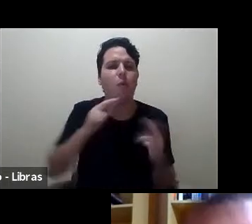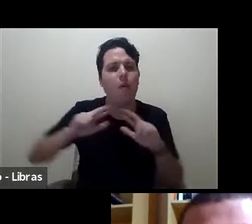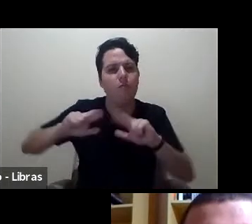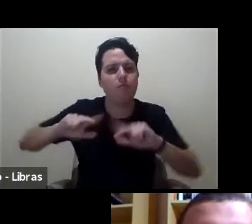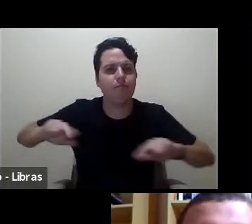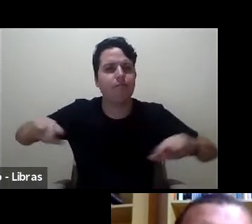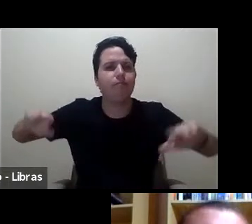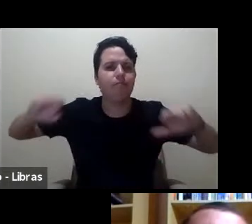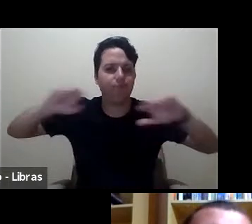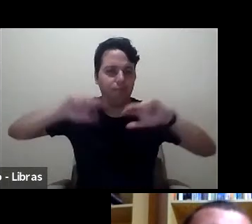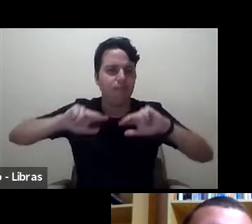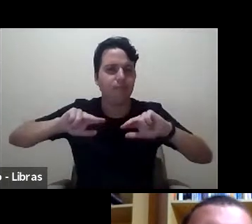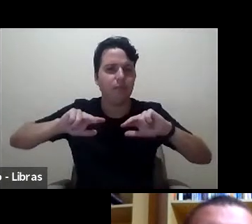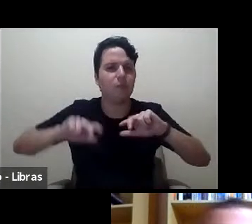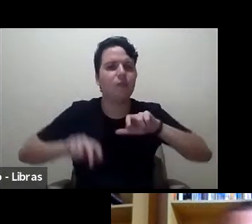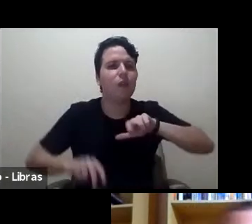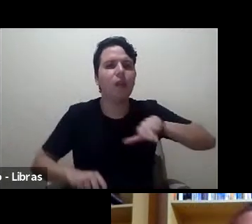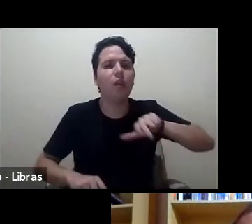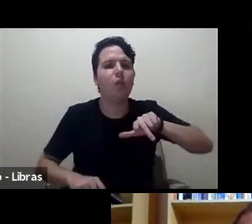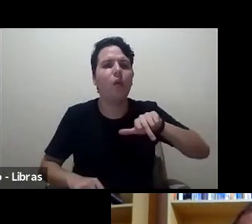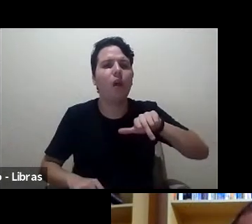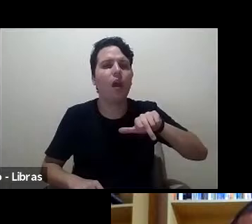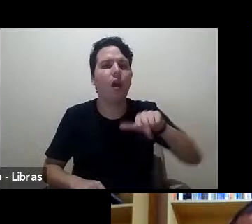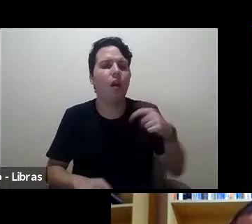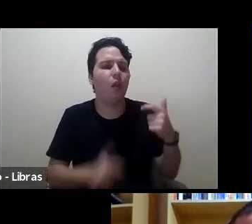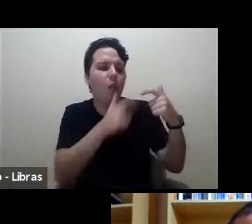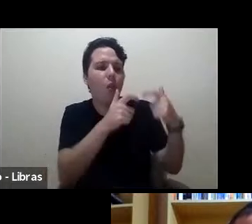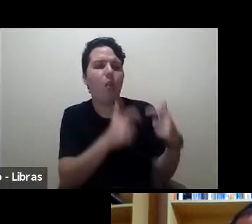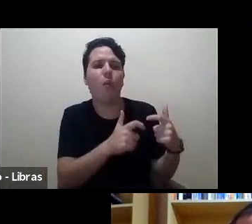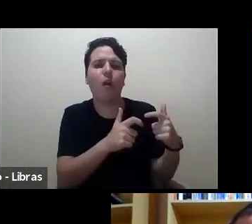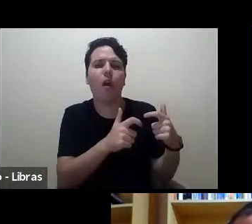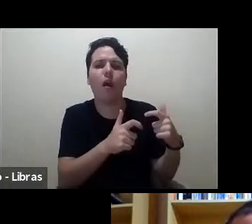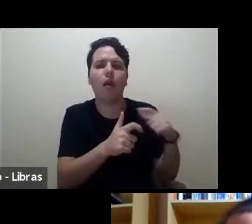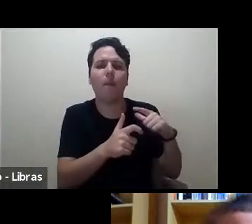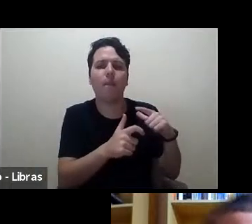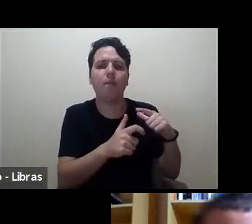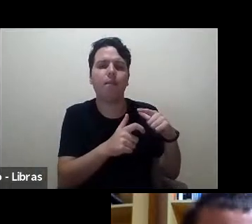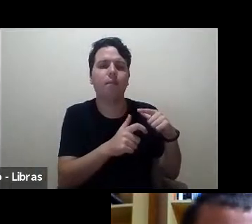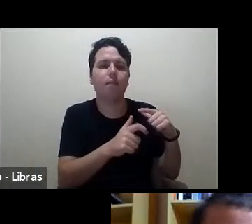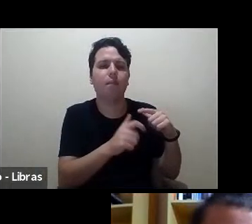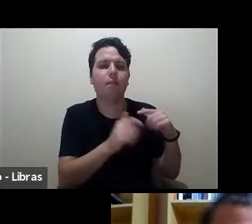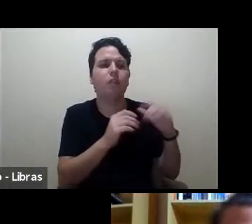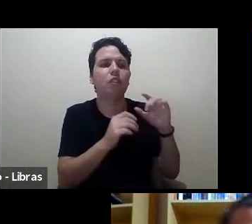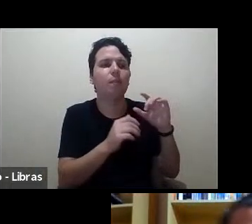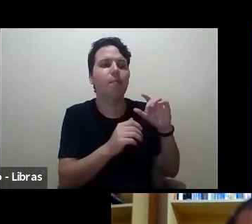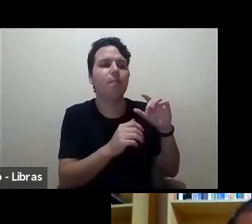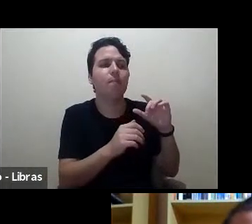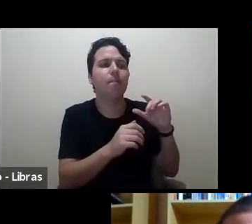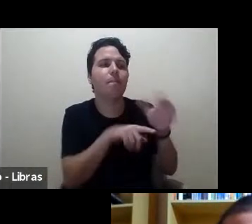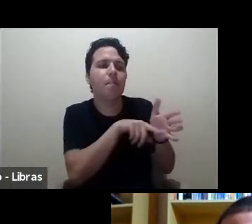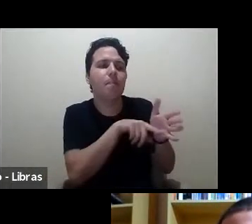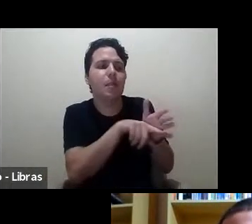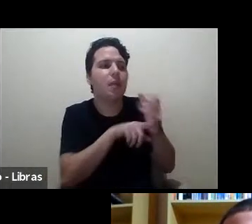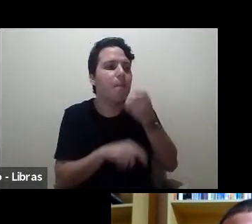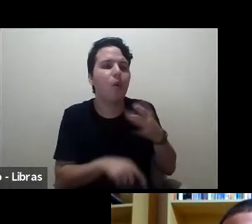tem nenhum patrimônio que a boa pesquisa seja só em inglês. E eu estou